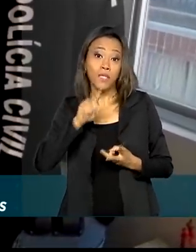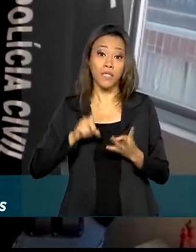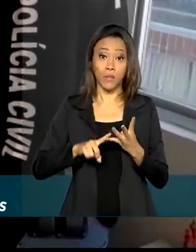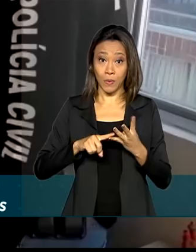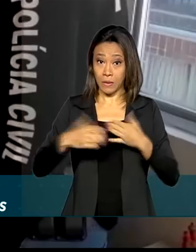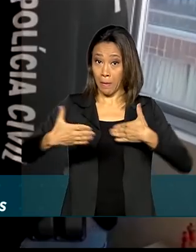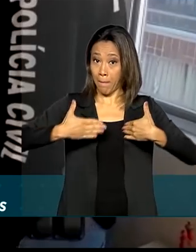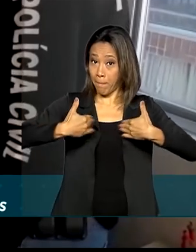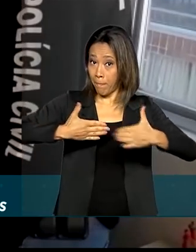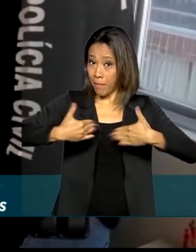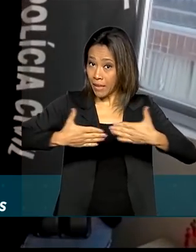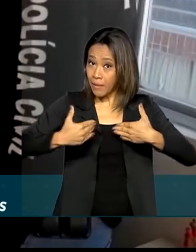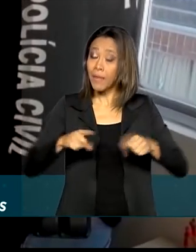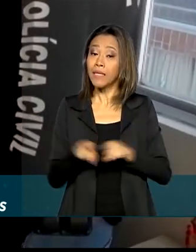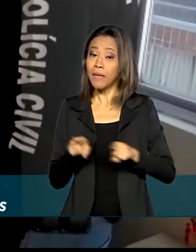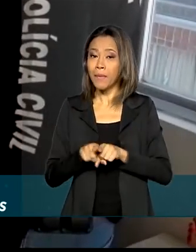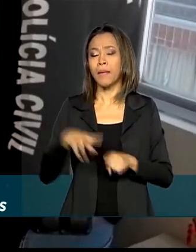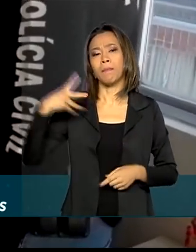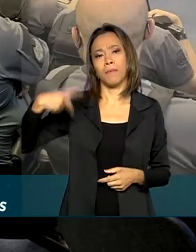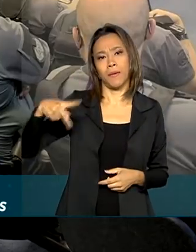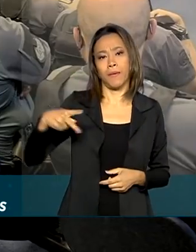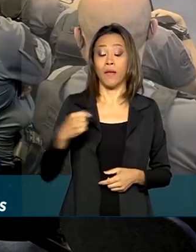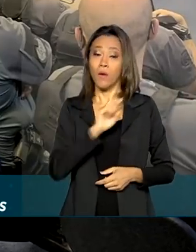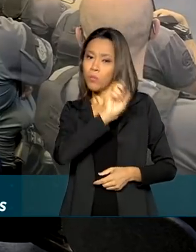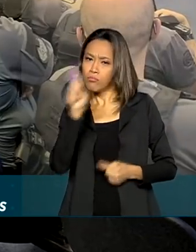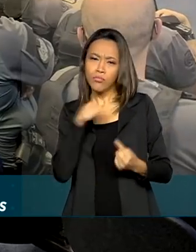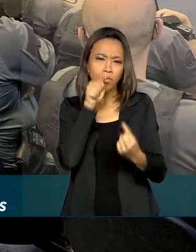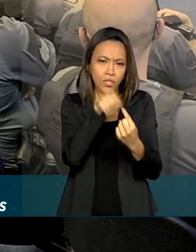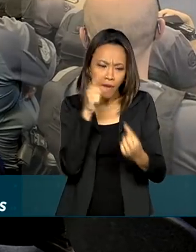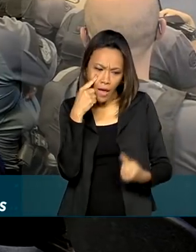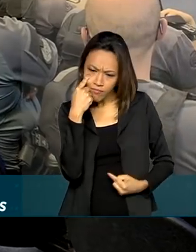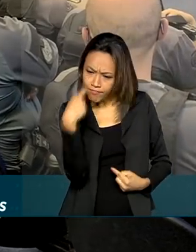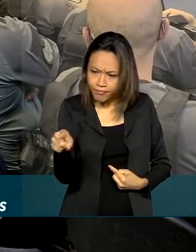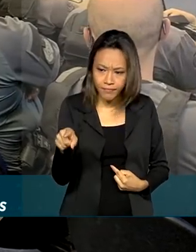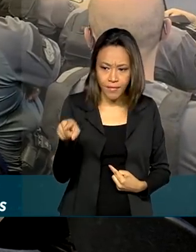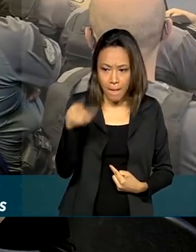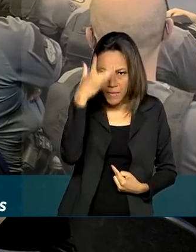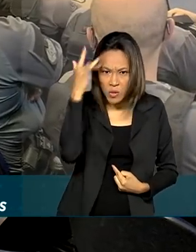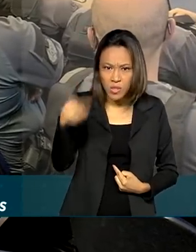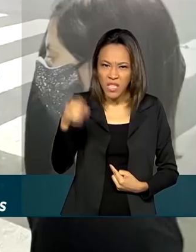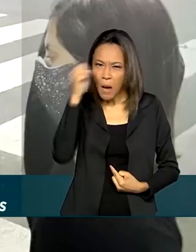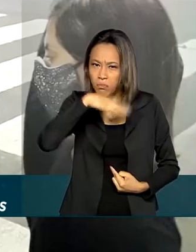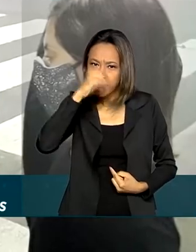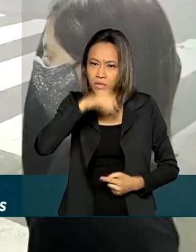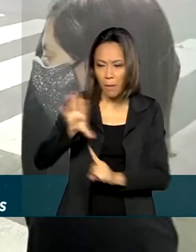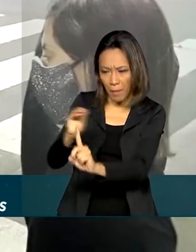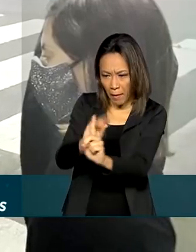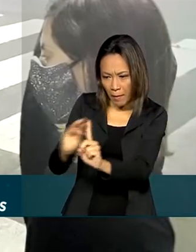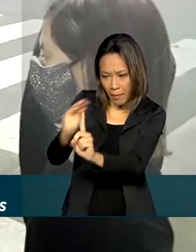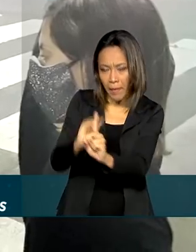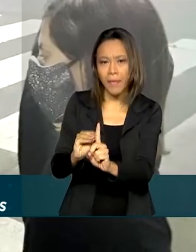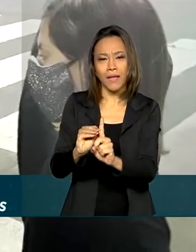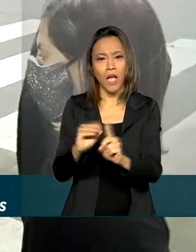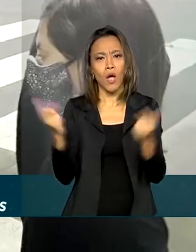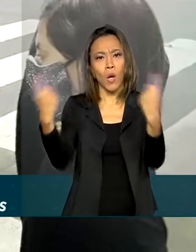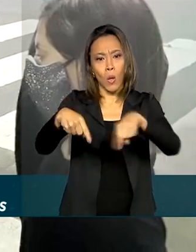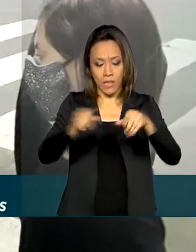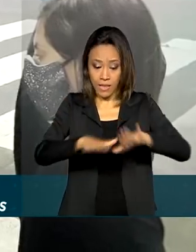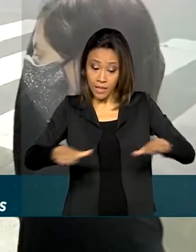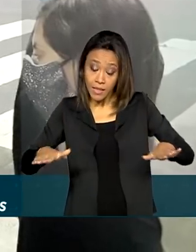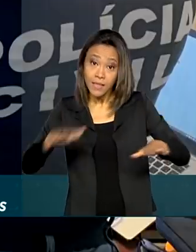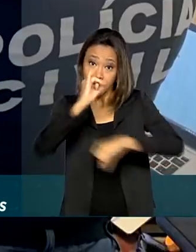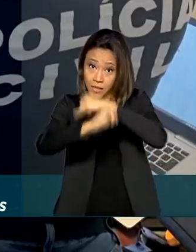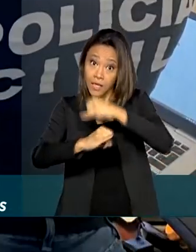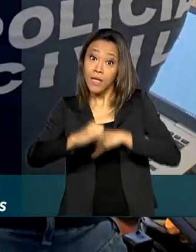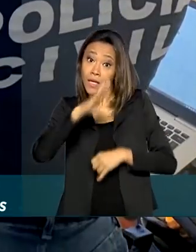Panamá e Paraguai. O objetivo é identificar os autores de crimes de abuso e exploração sexual contra crianças e adolescentes na internet.